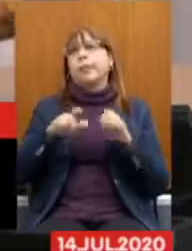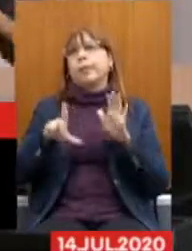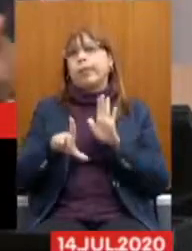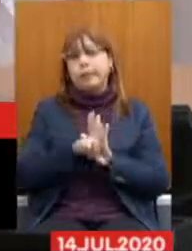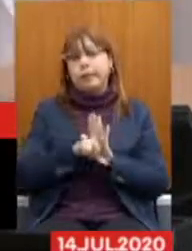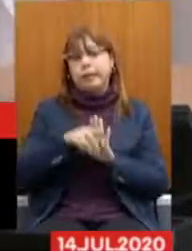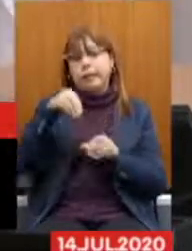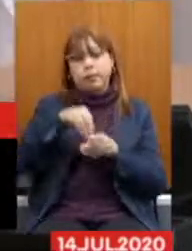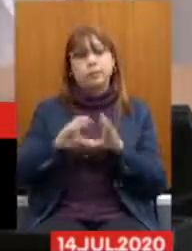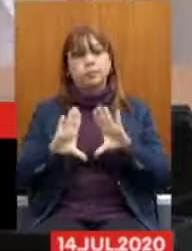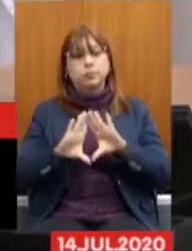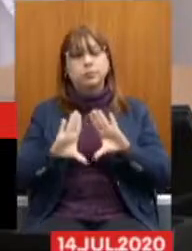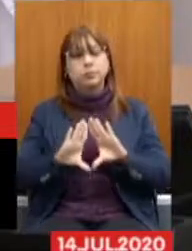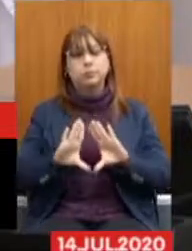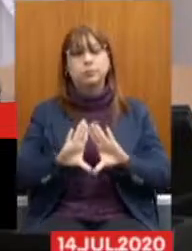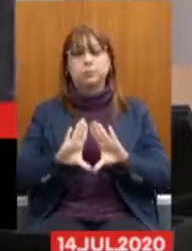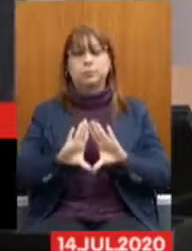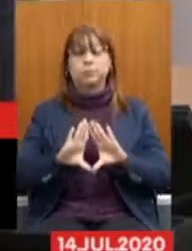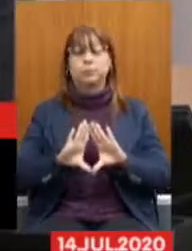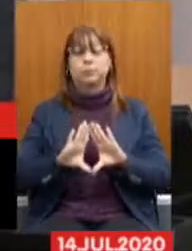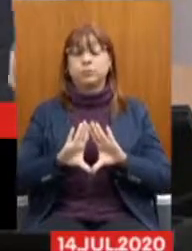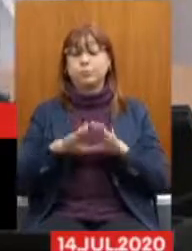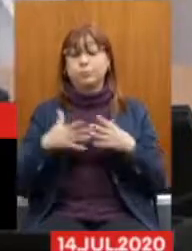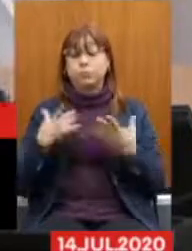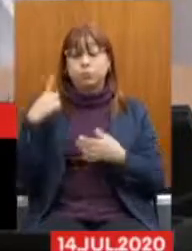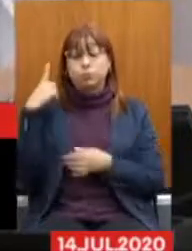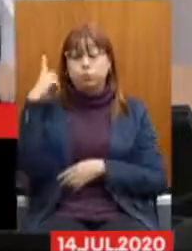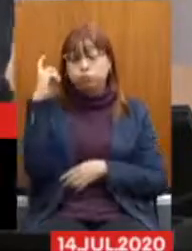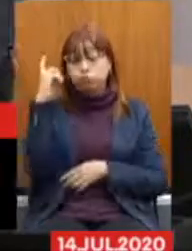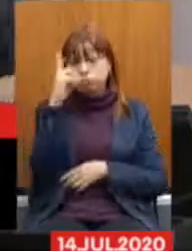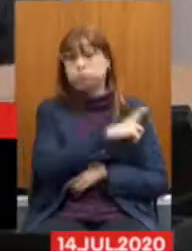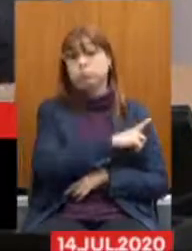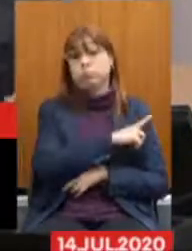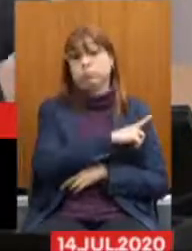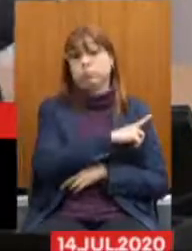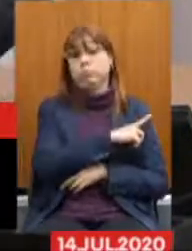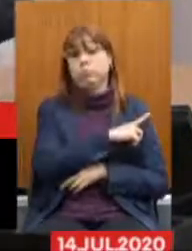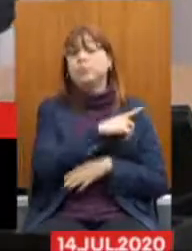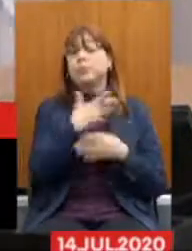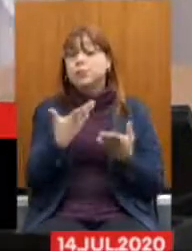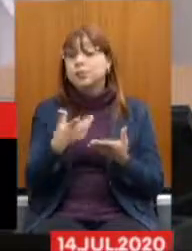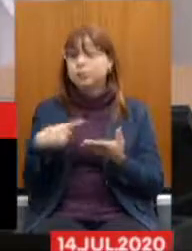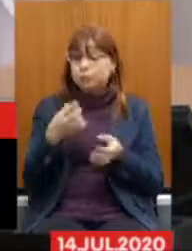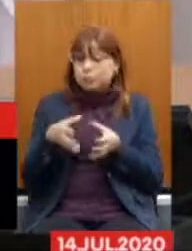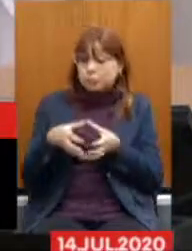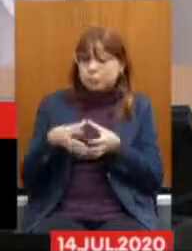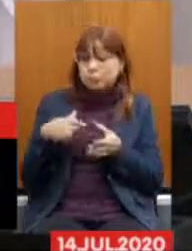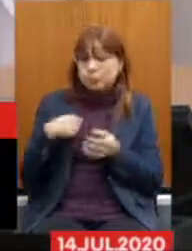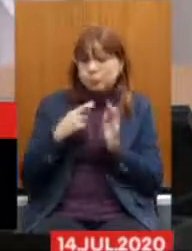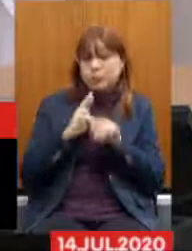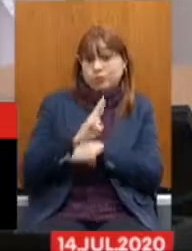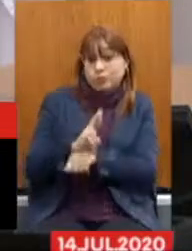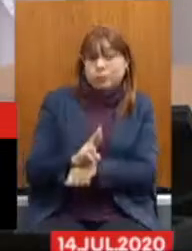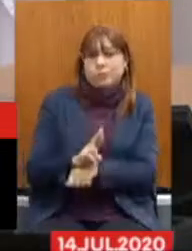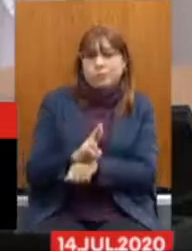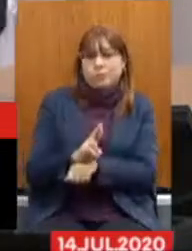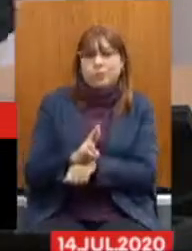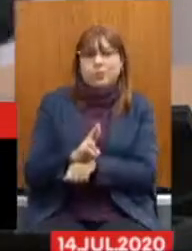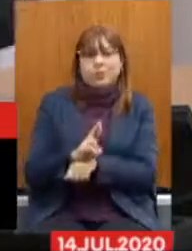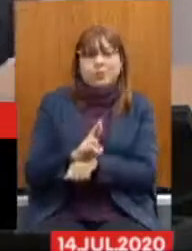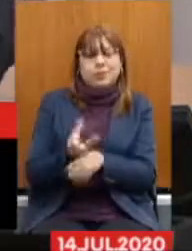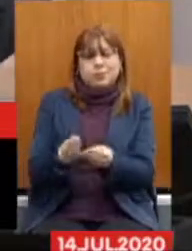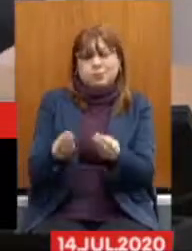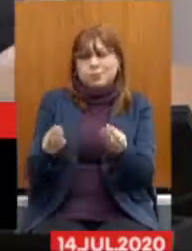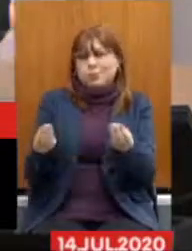leis aqui na Assembleia, ou seja, é uma dificuldade enorme. Então, essa categoria da qual eu estou falando são mais